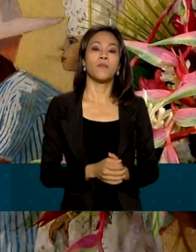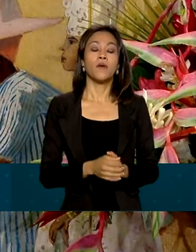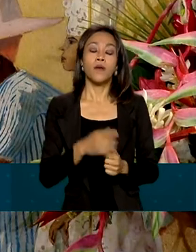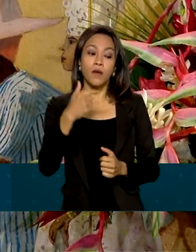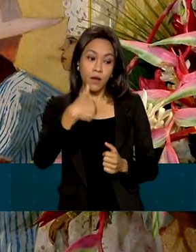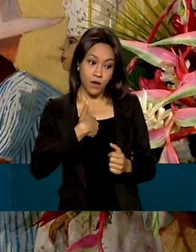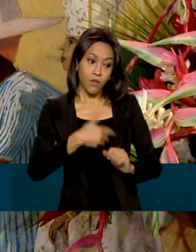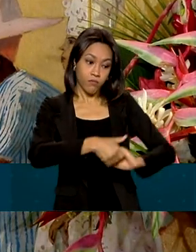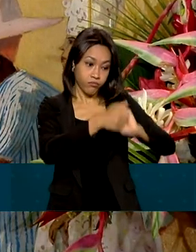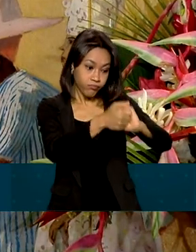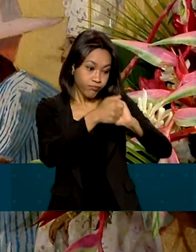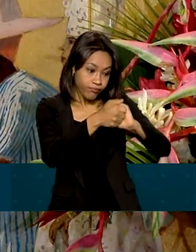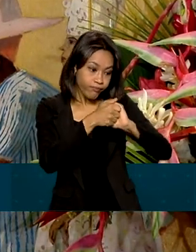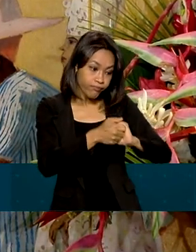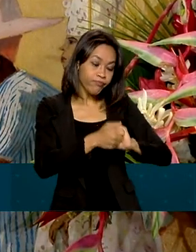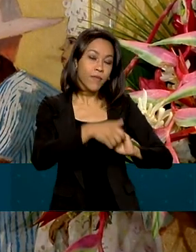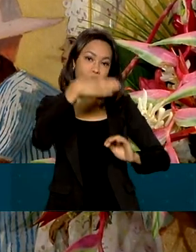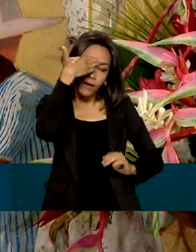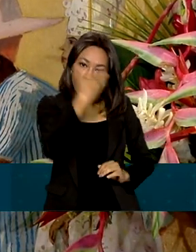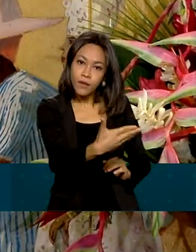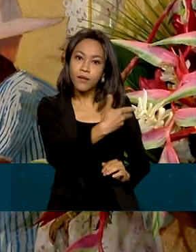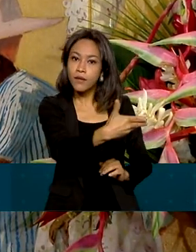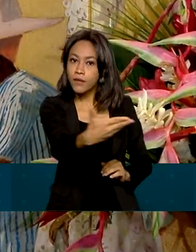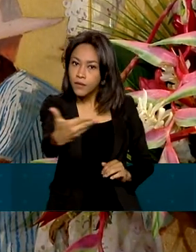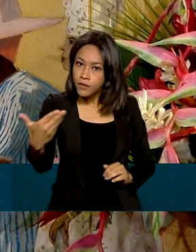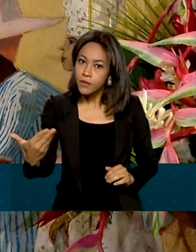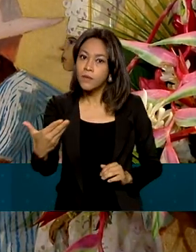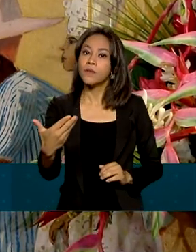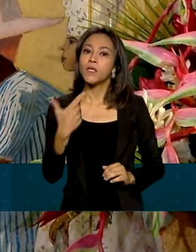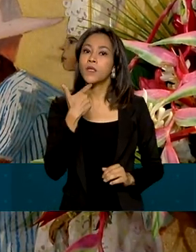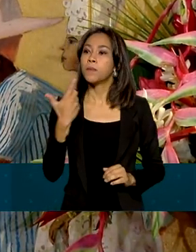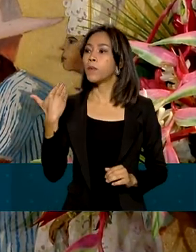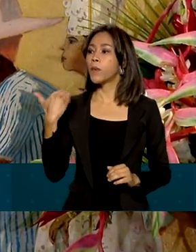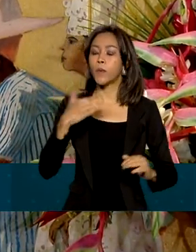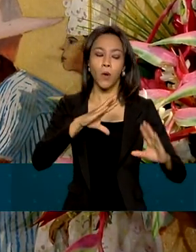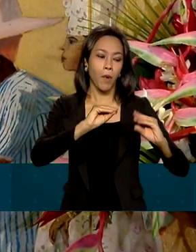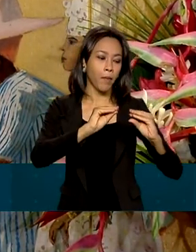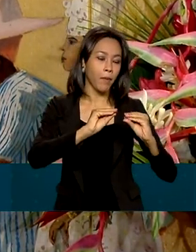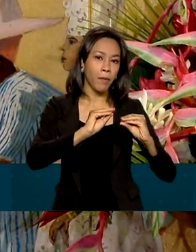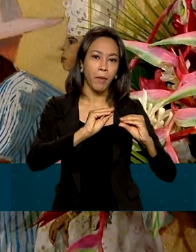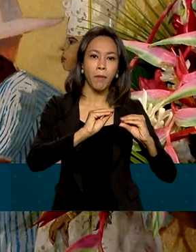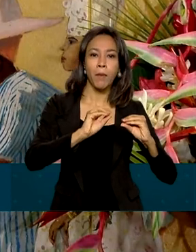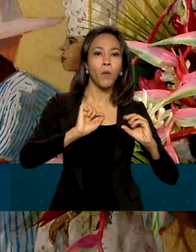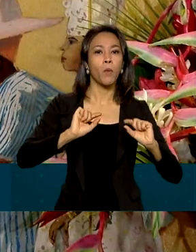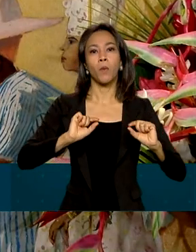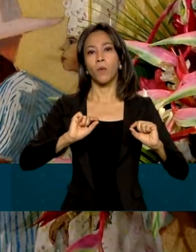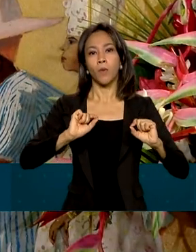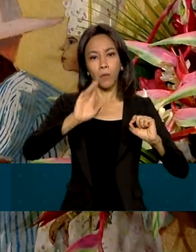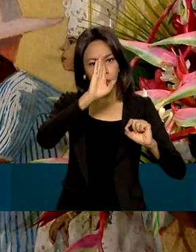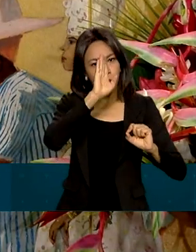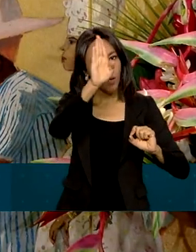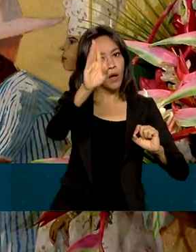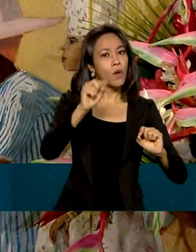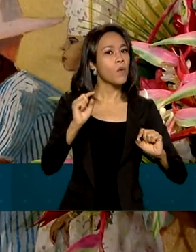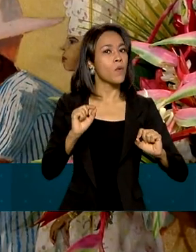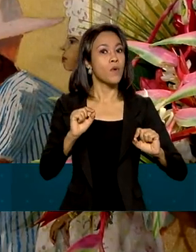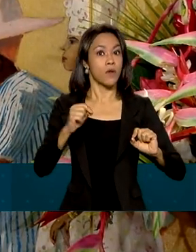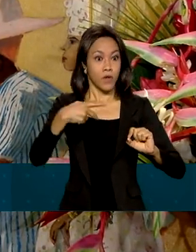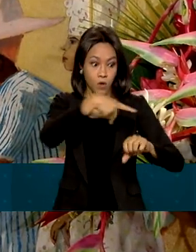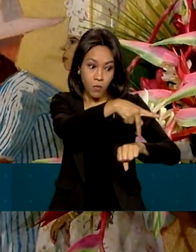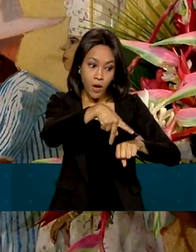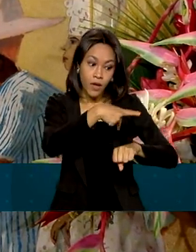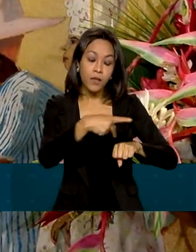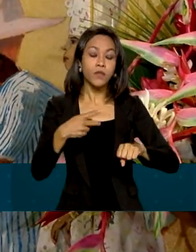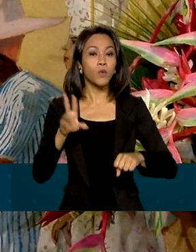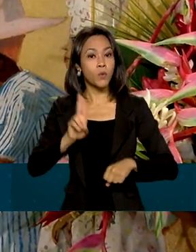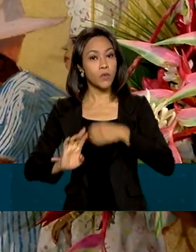agradeço o que conversamos há pouco na possível prioridade para que o país, através da